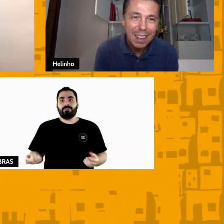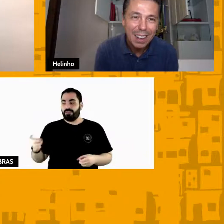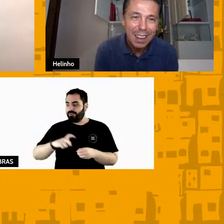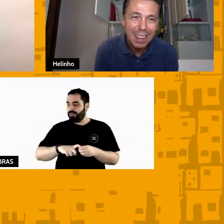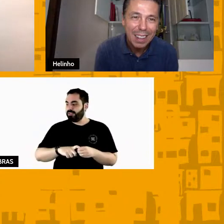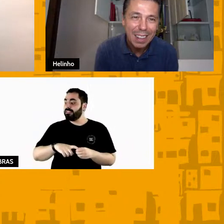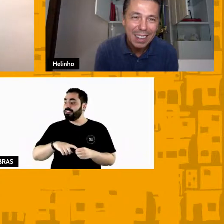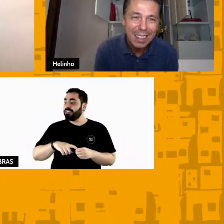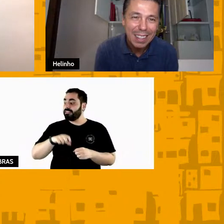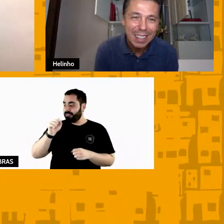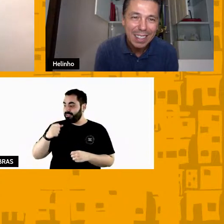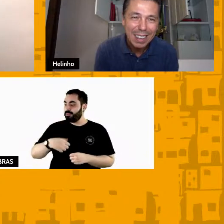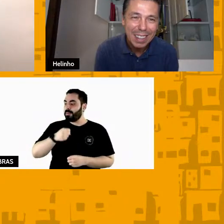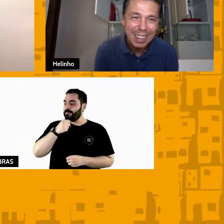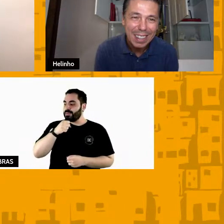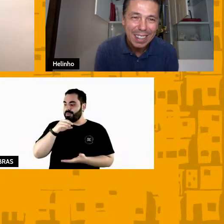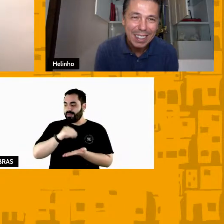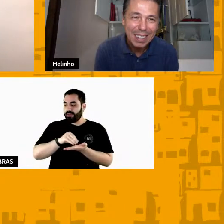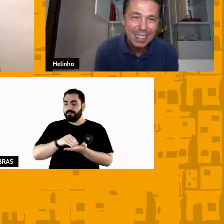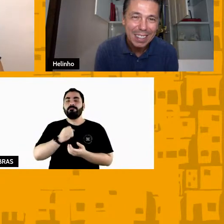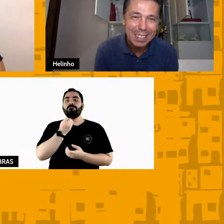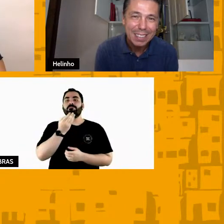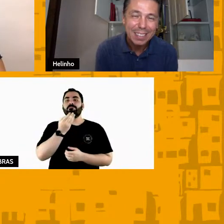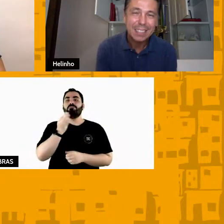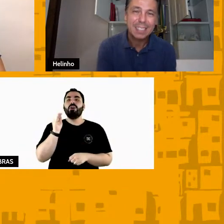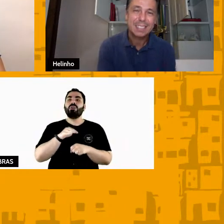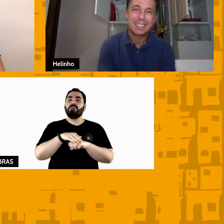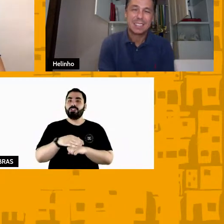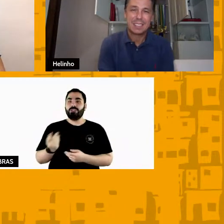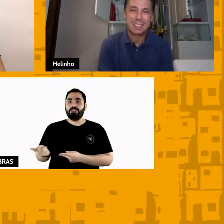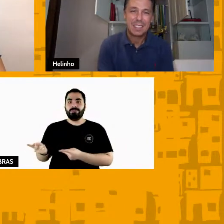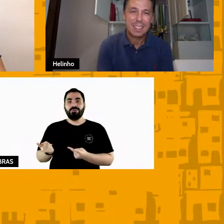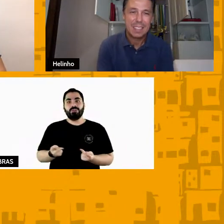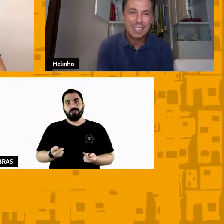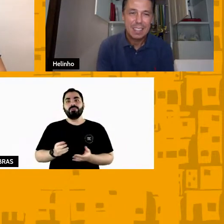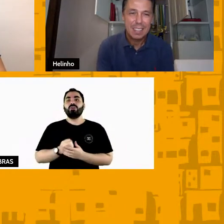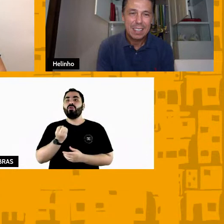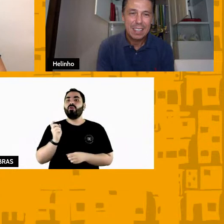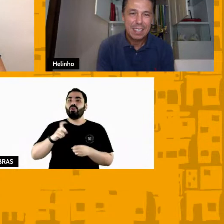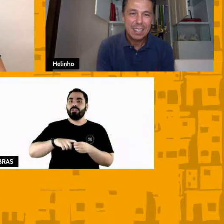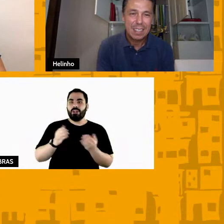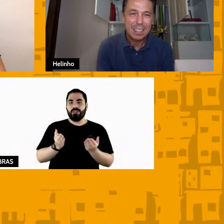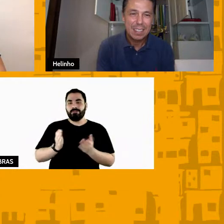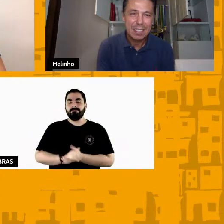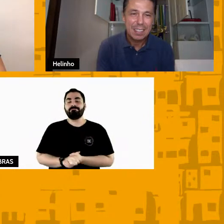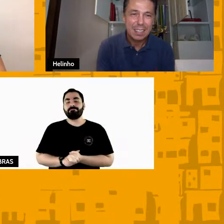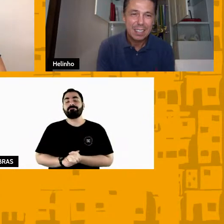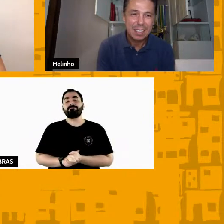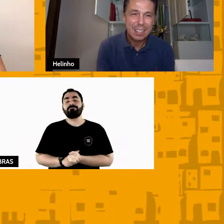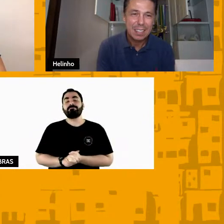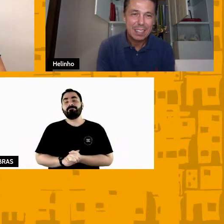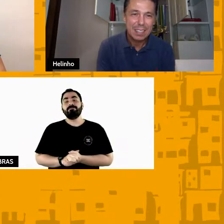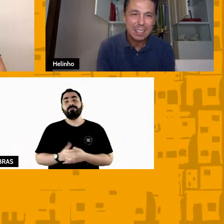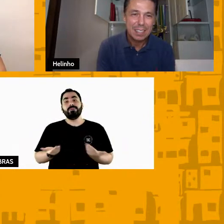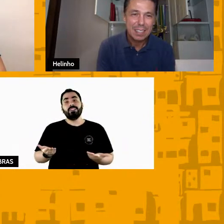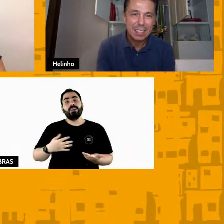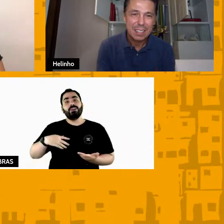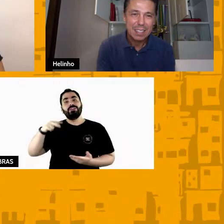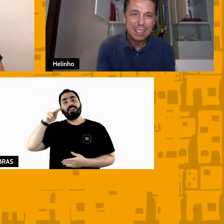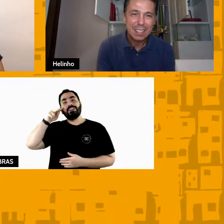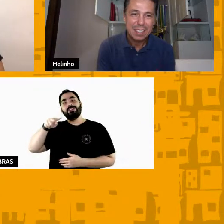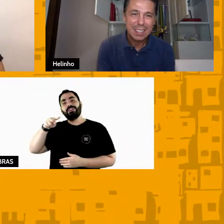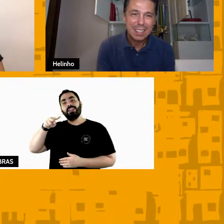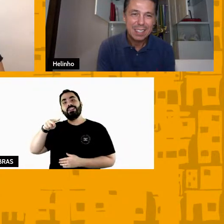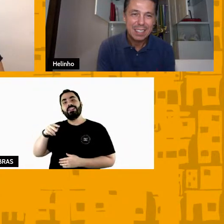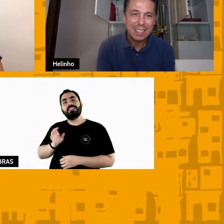microfone boa noite estou de volta aqui deixa a vida fiquei aqui nos bastidores maluco né